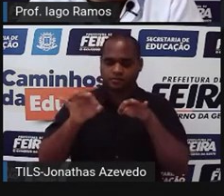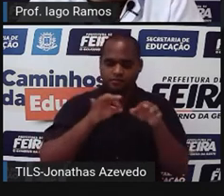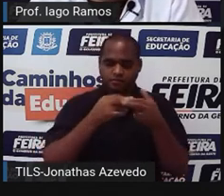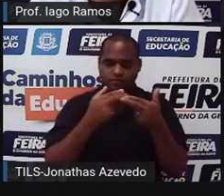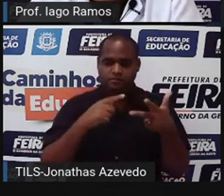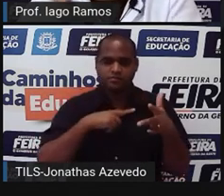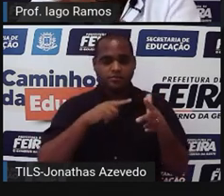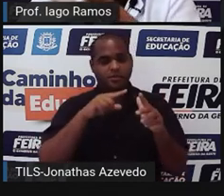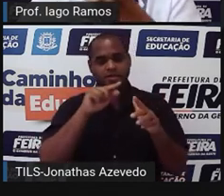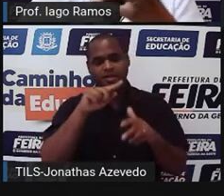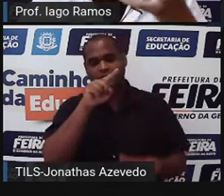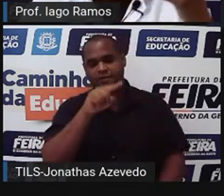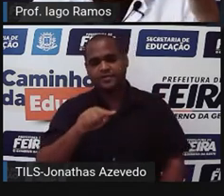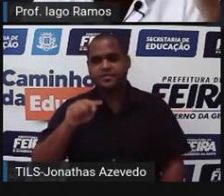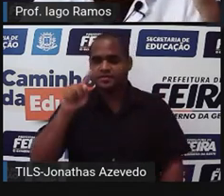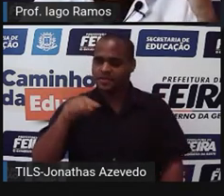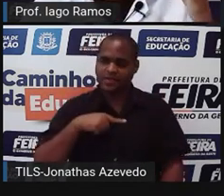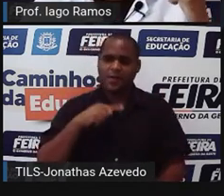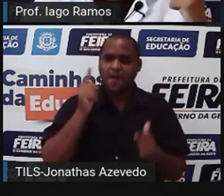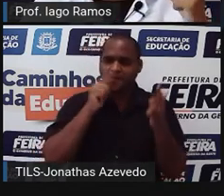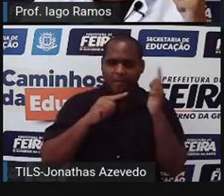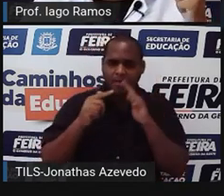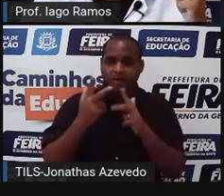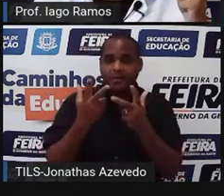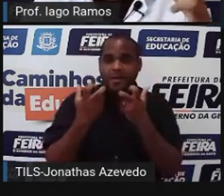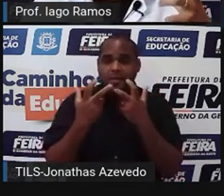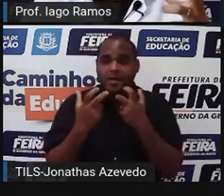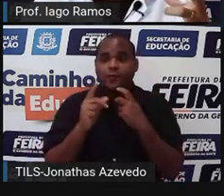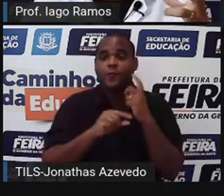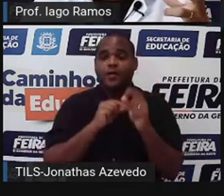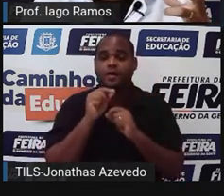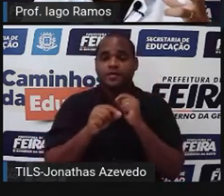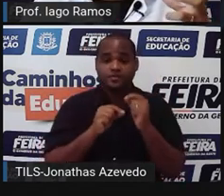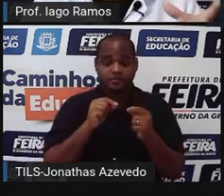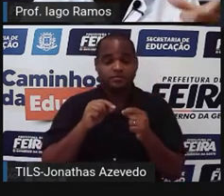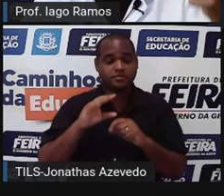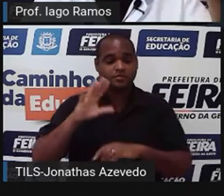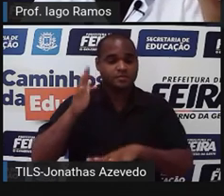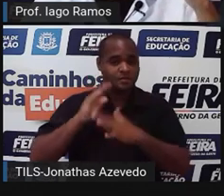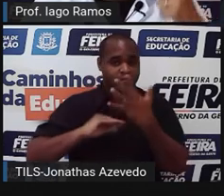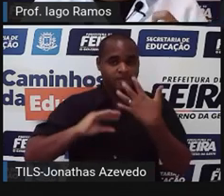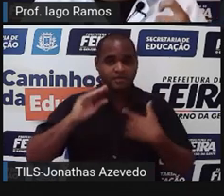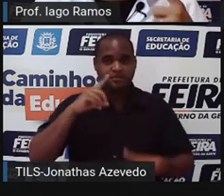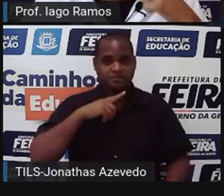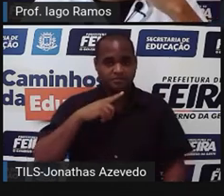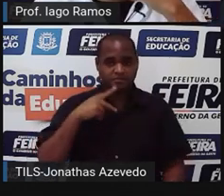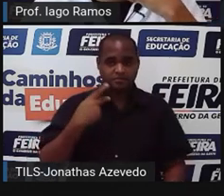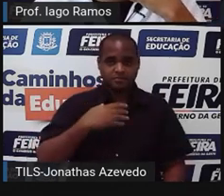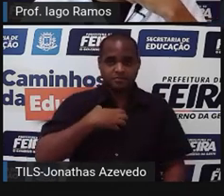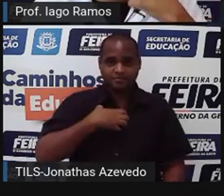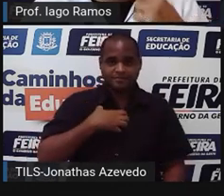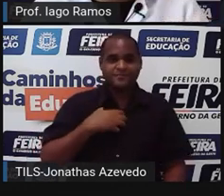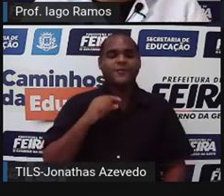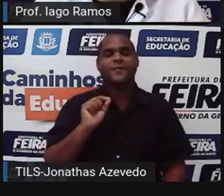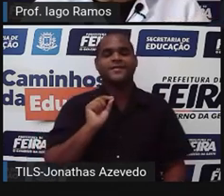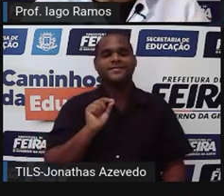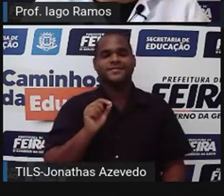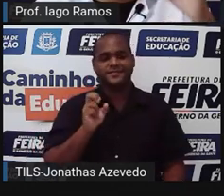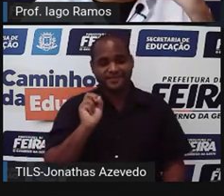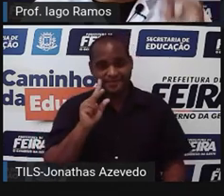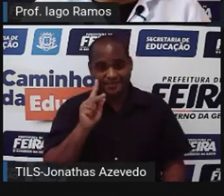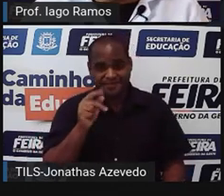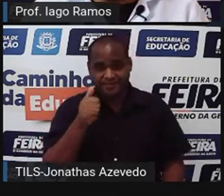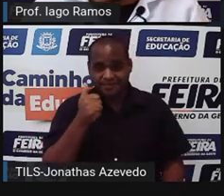em forma de gráfico a gente consegue perceber melhor o que é que está acontecendo para essa situação que a gente trouxe aqui. Beleza?